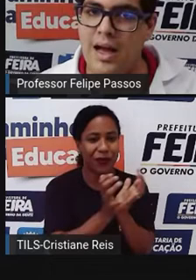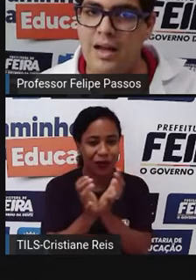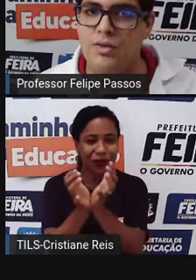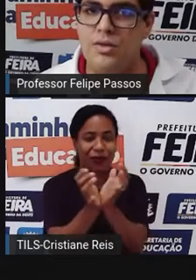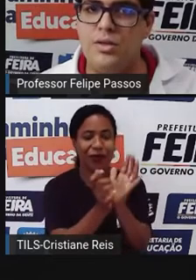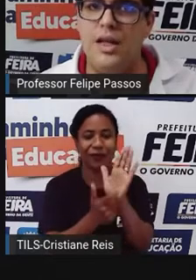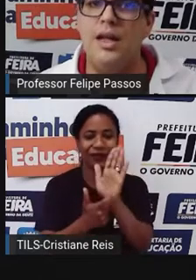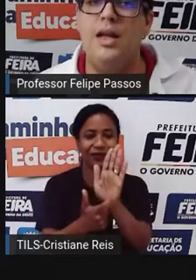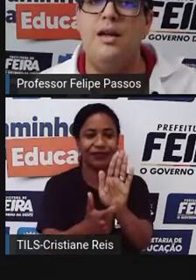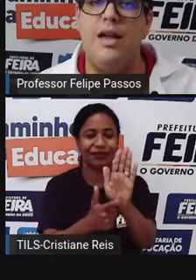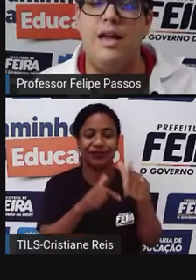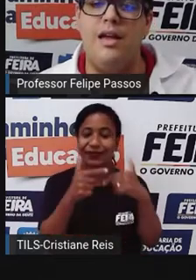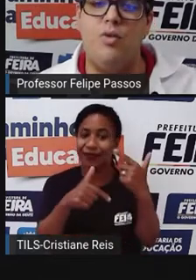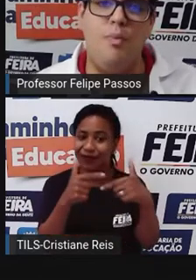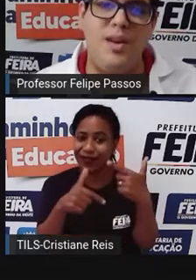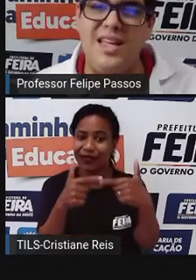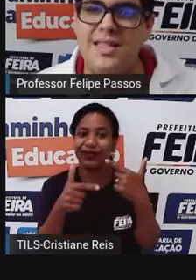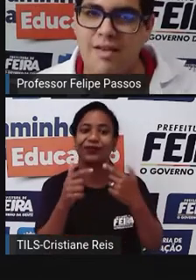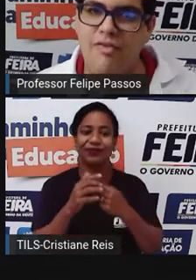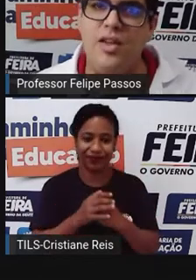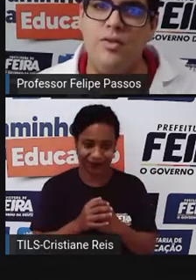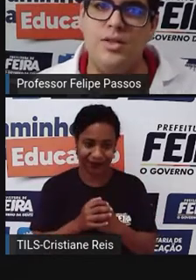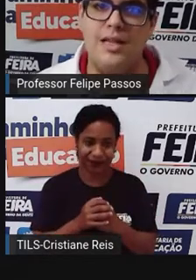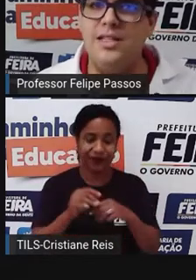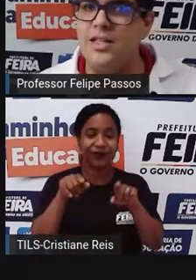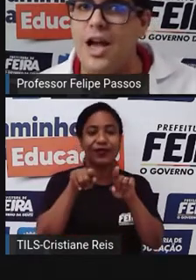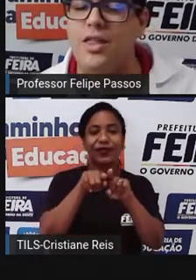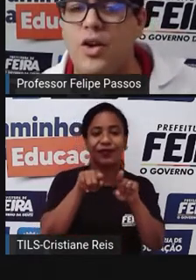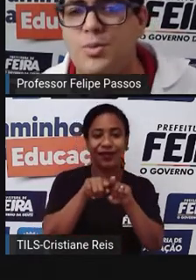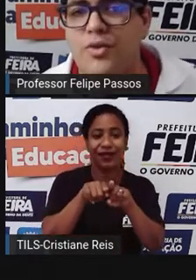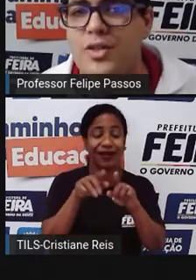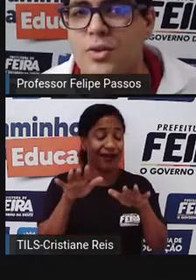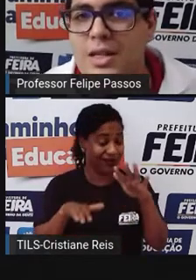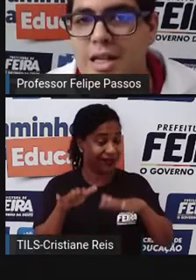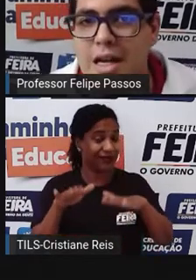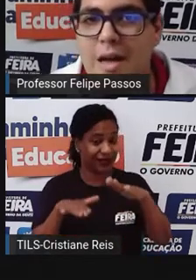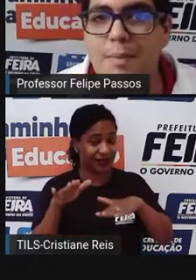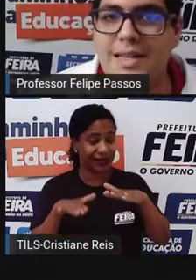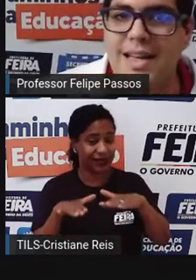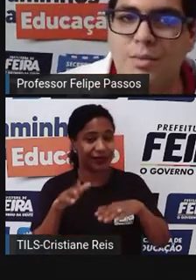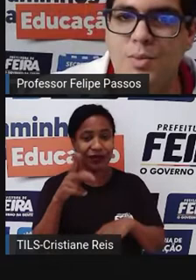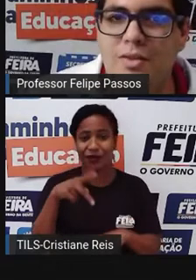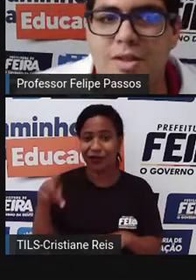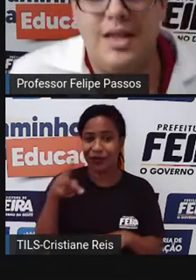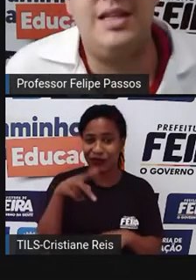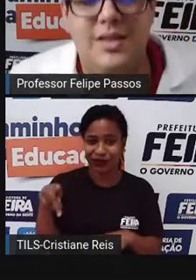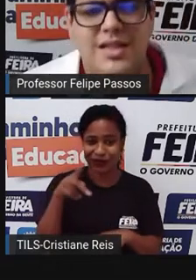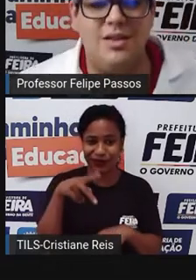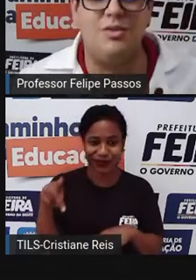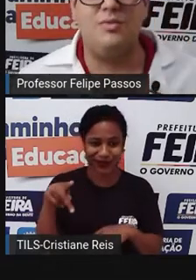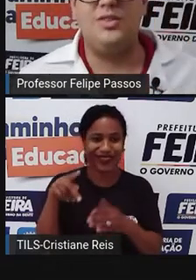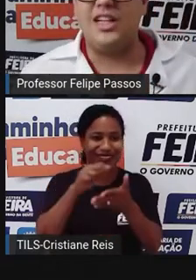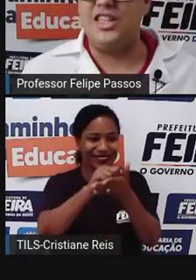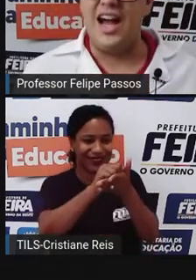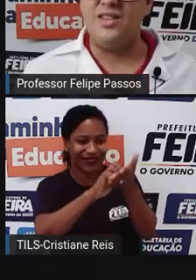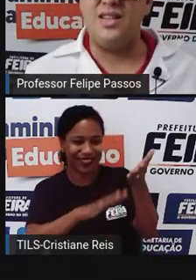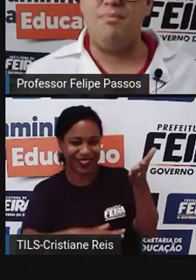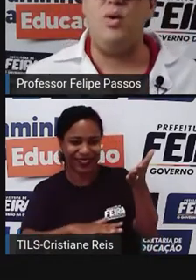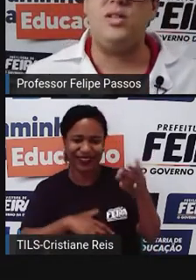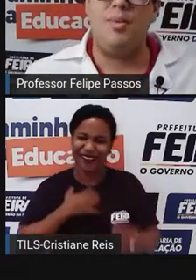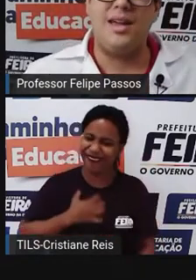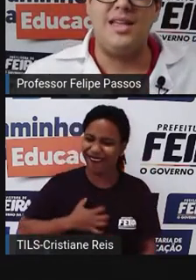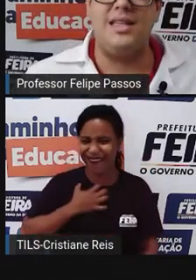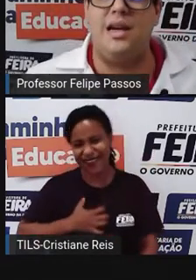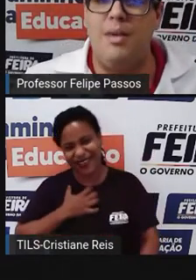trabalhos, cumprir desafios que às vezes nós professores passamos para vocês e ficam chateados.